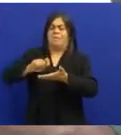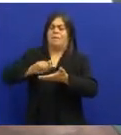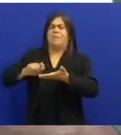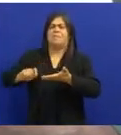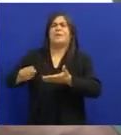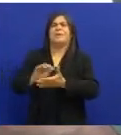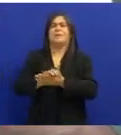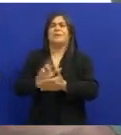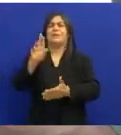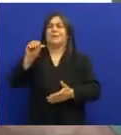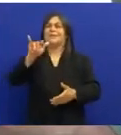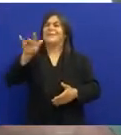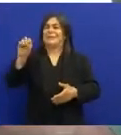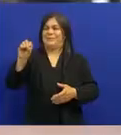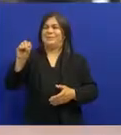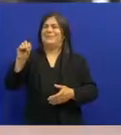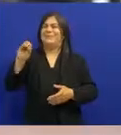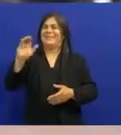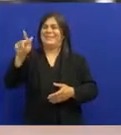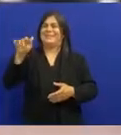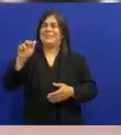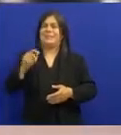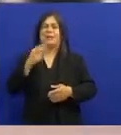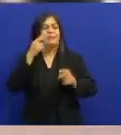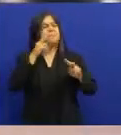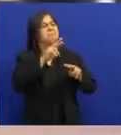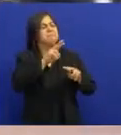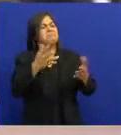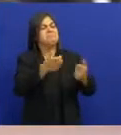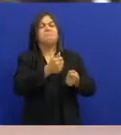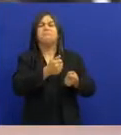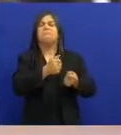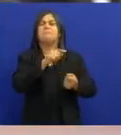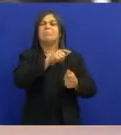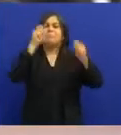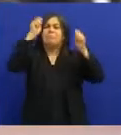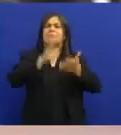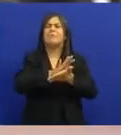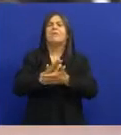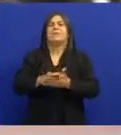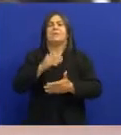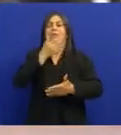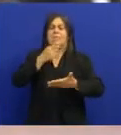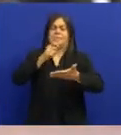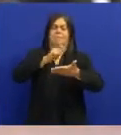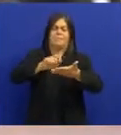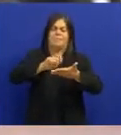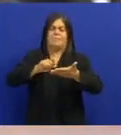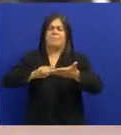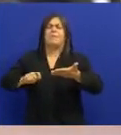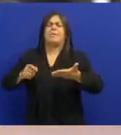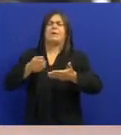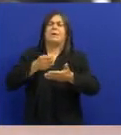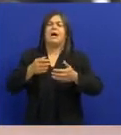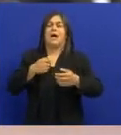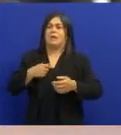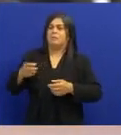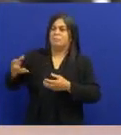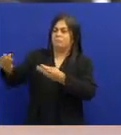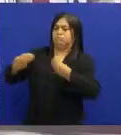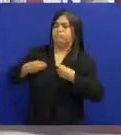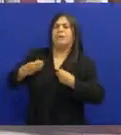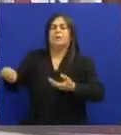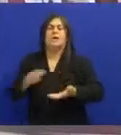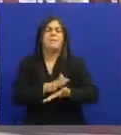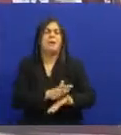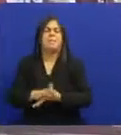Pandeiru Rosil Cavalcante Chegava na Independência Cantava aquelas músicas Que eram Feitas pelo Rosil Cavalcante Rosil Além